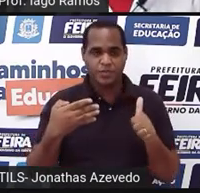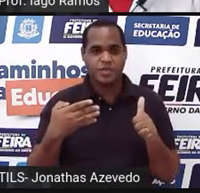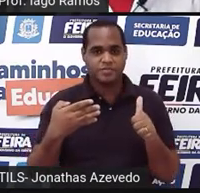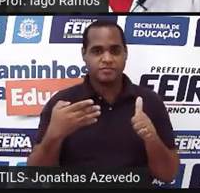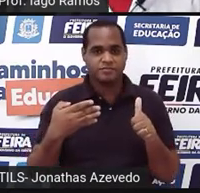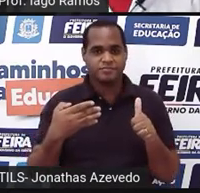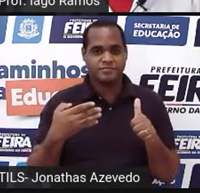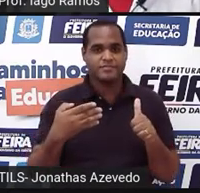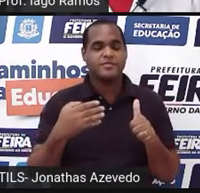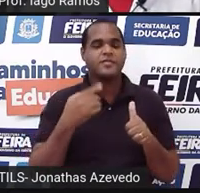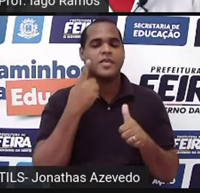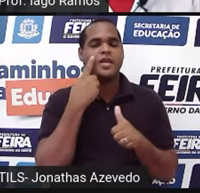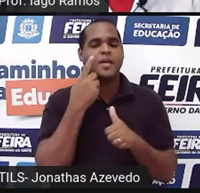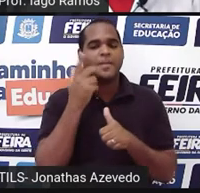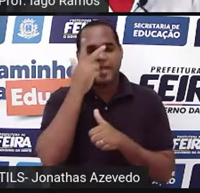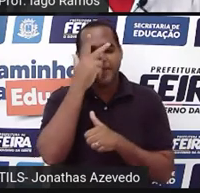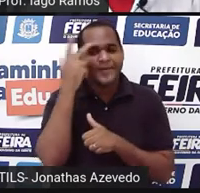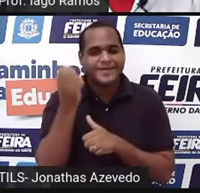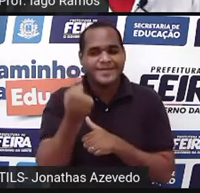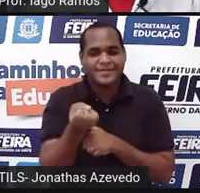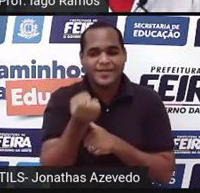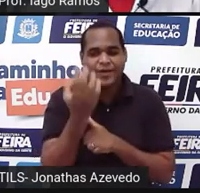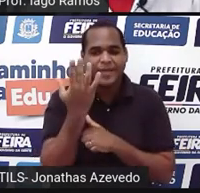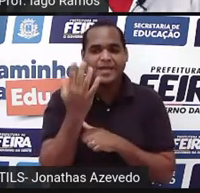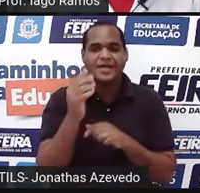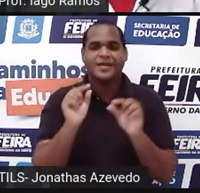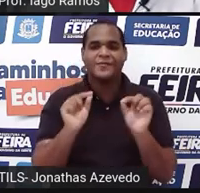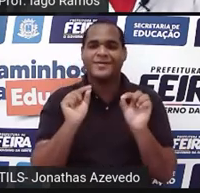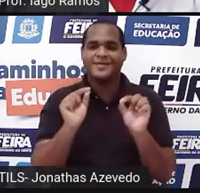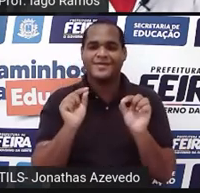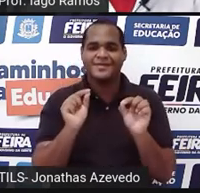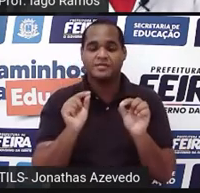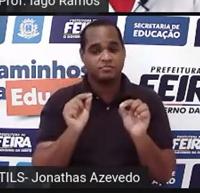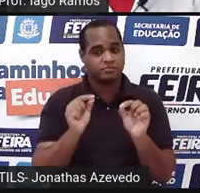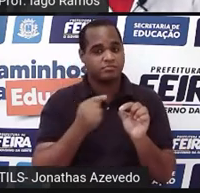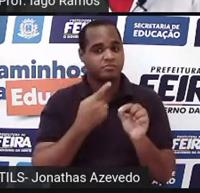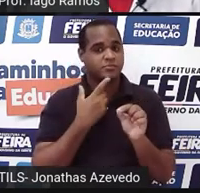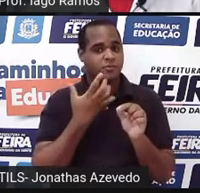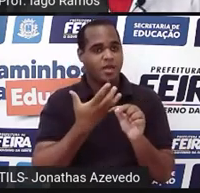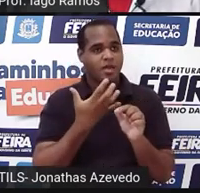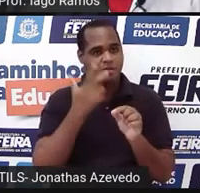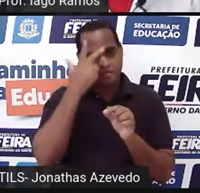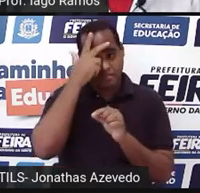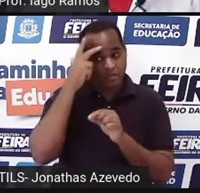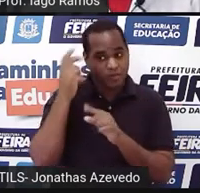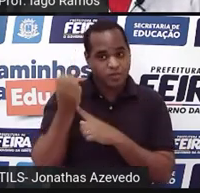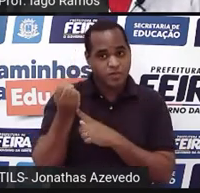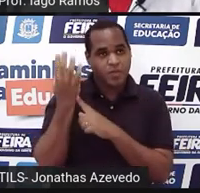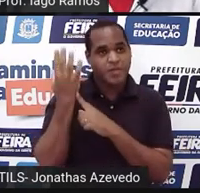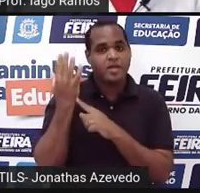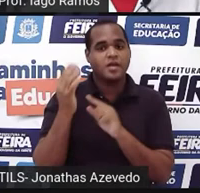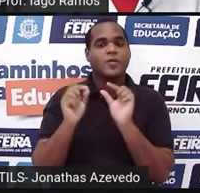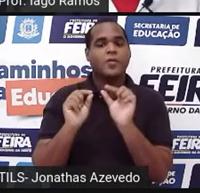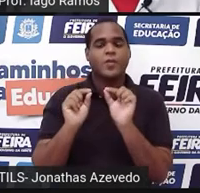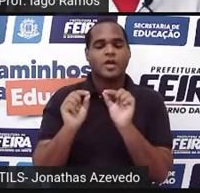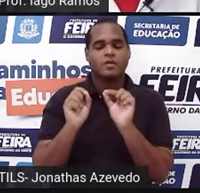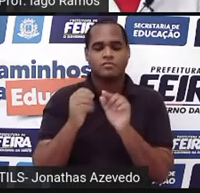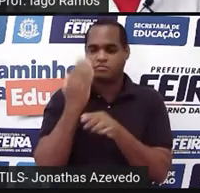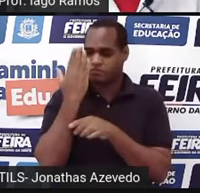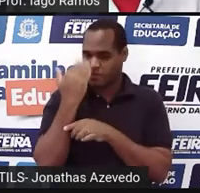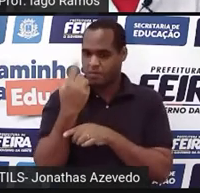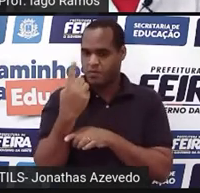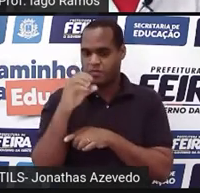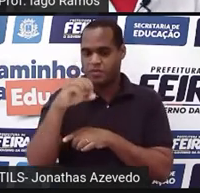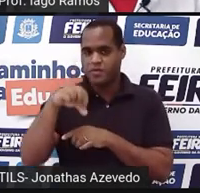Quantas pessoas havia no evento? Bom, se a gente quer saber quantas pessoas havia no evento, sabendo que uma